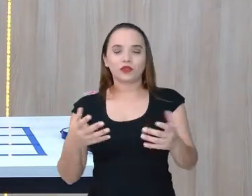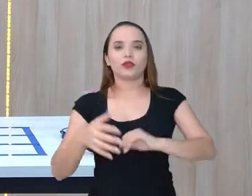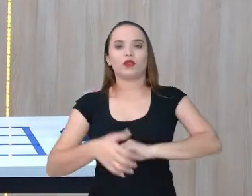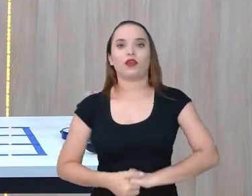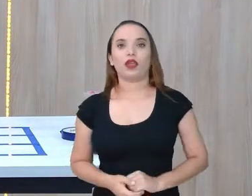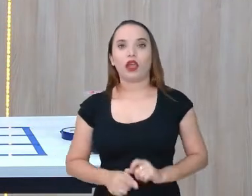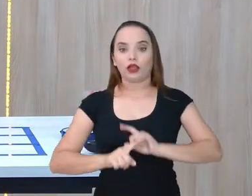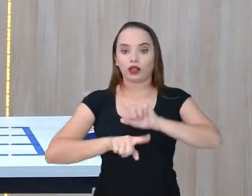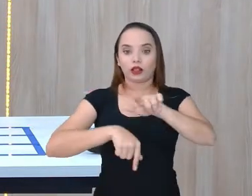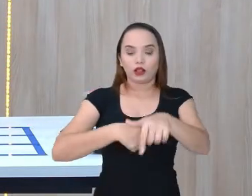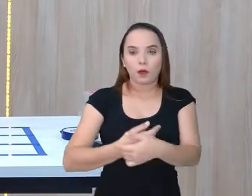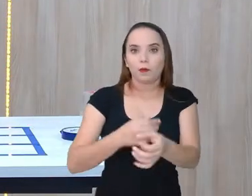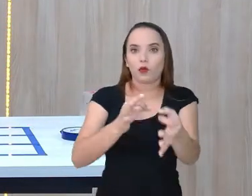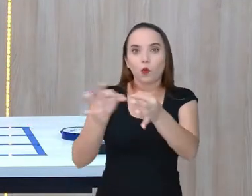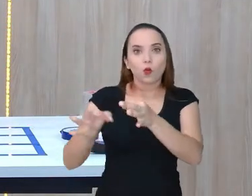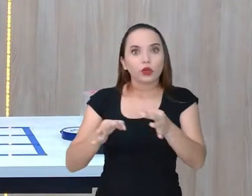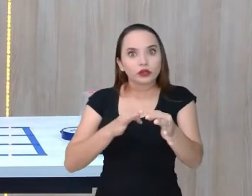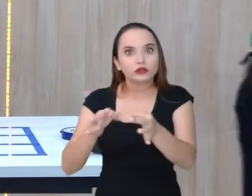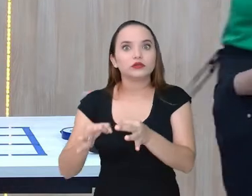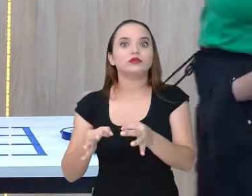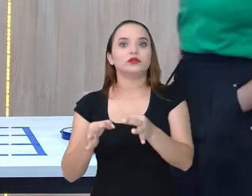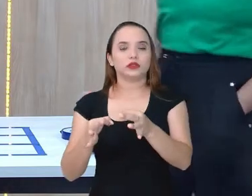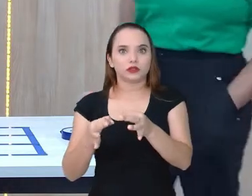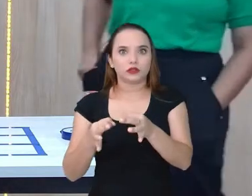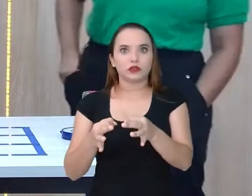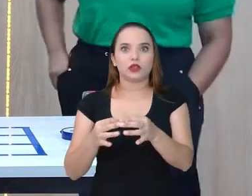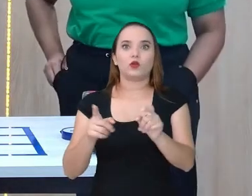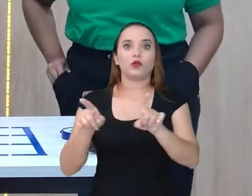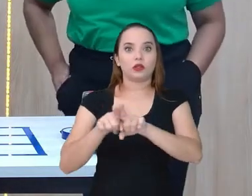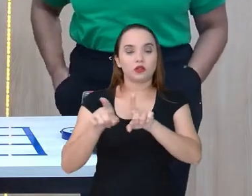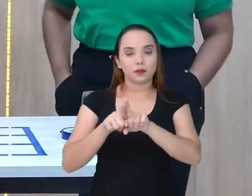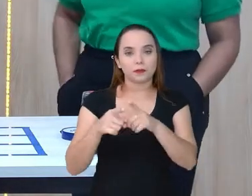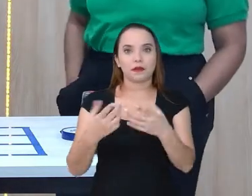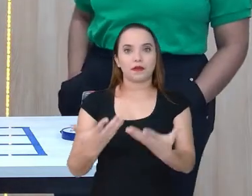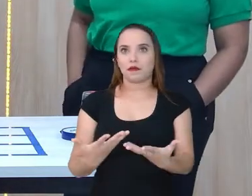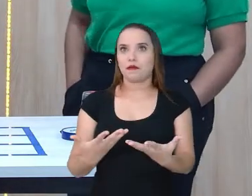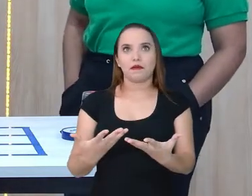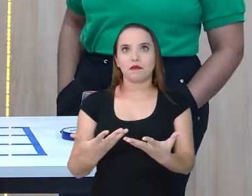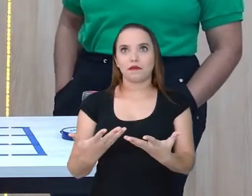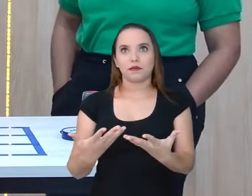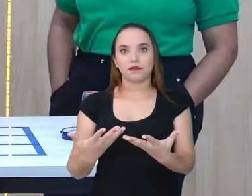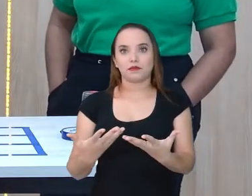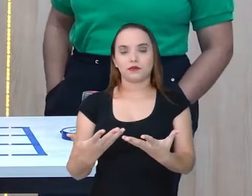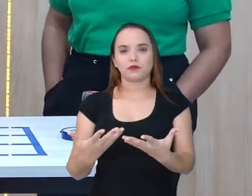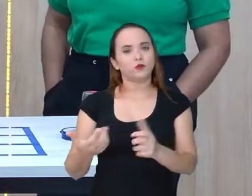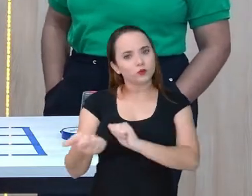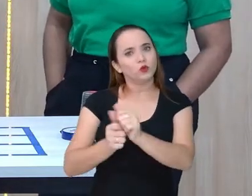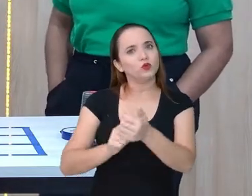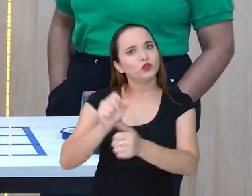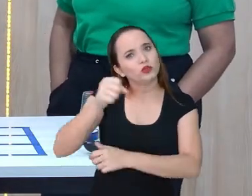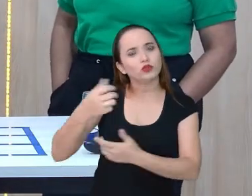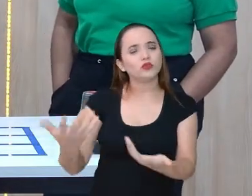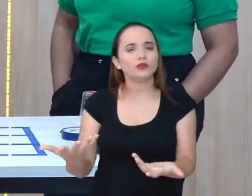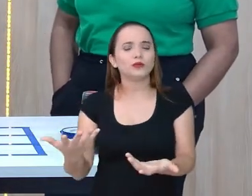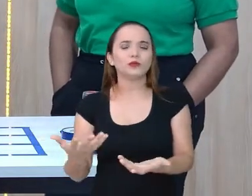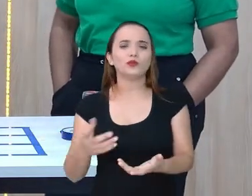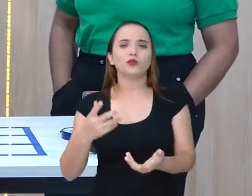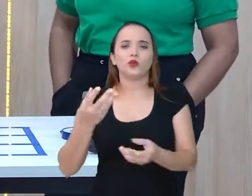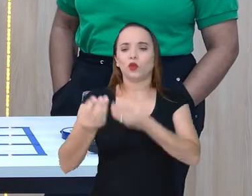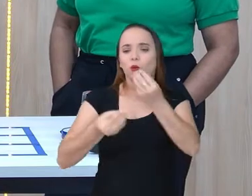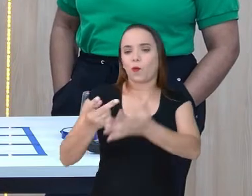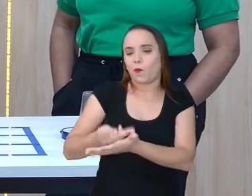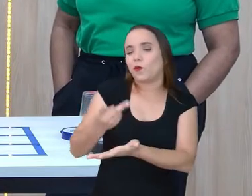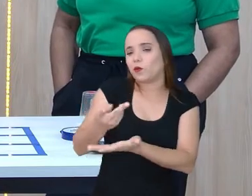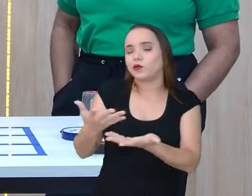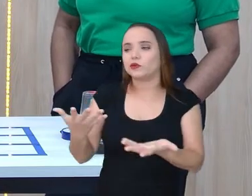montagem do jogo da velha, como a questão do jogo em si, né? Do funcionamento